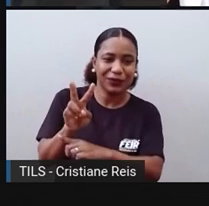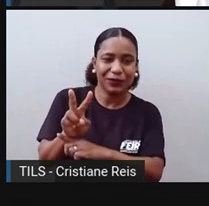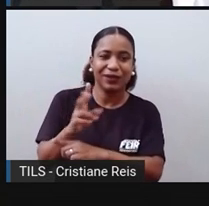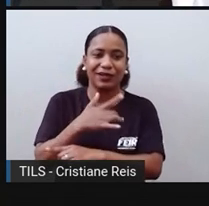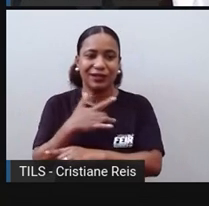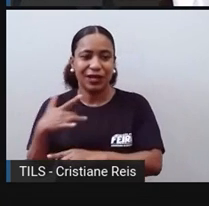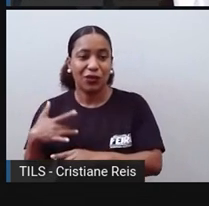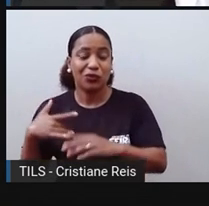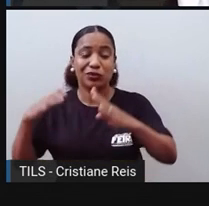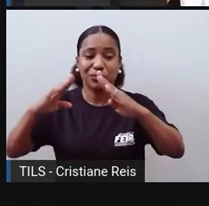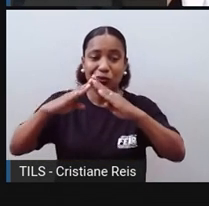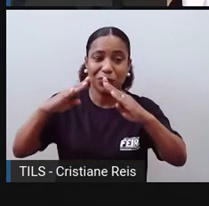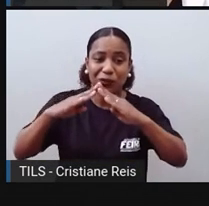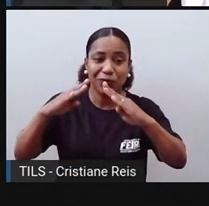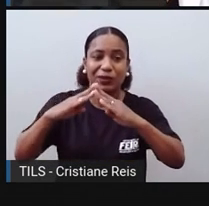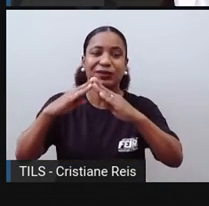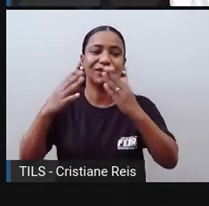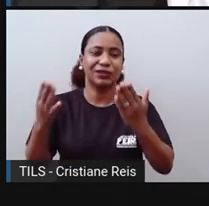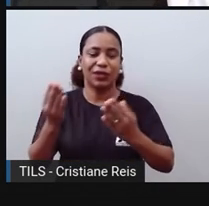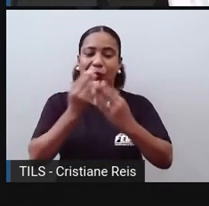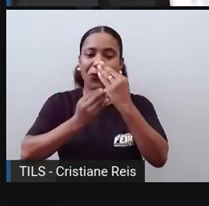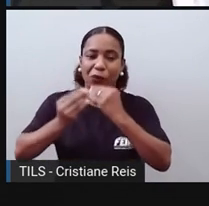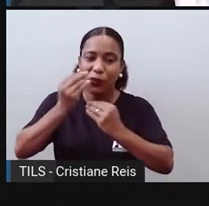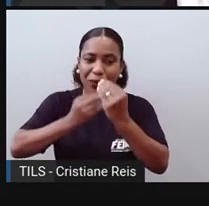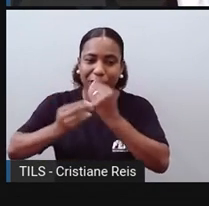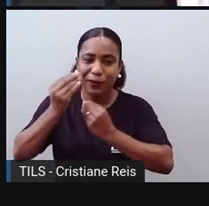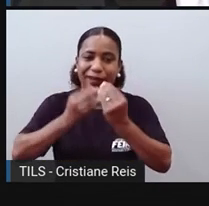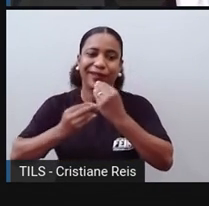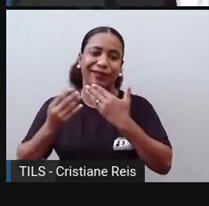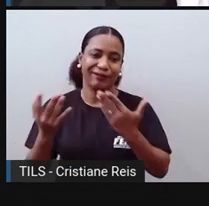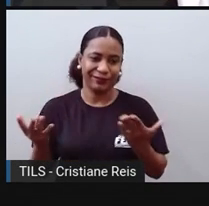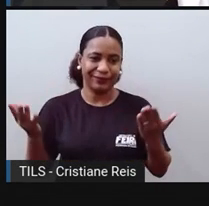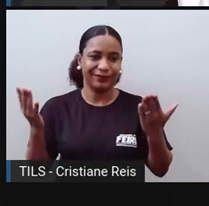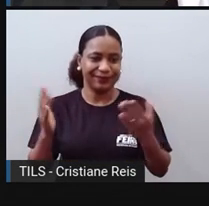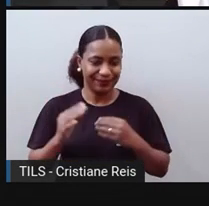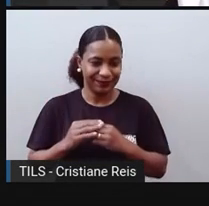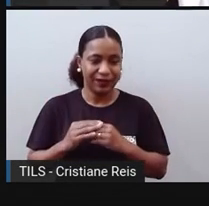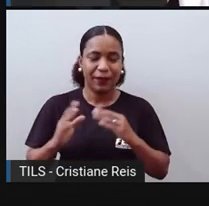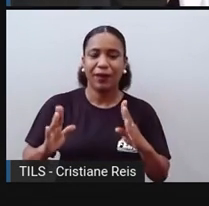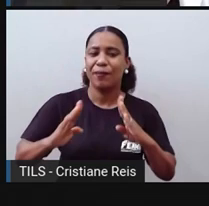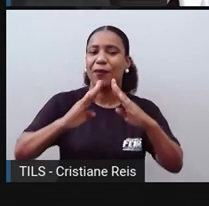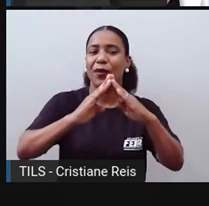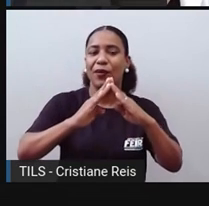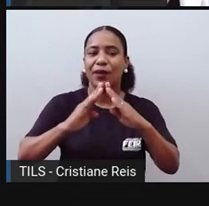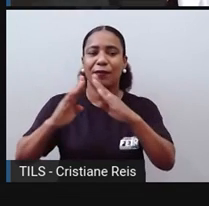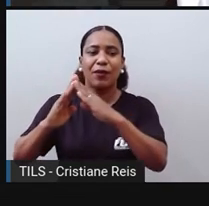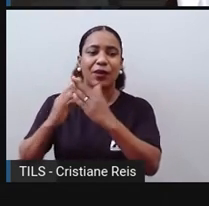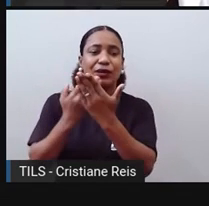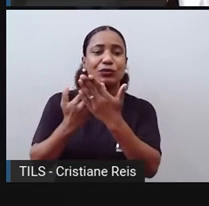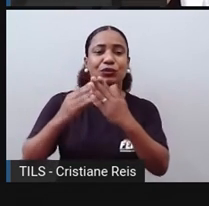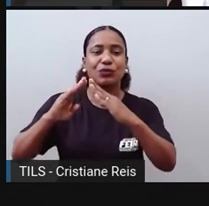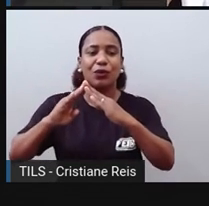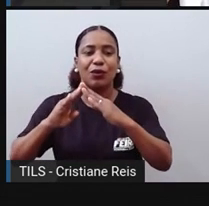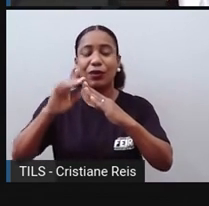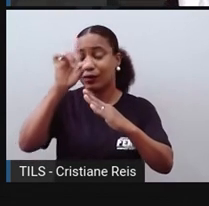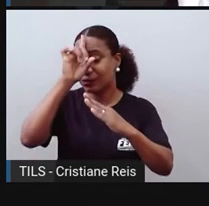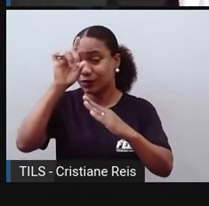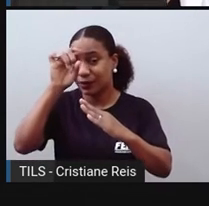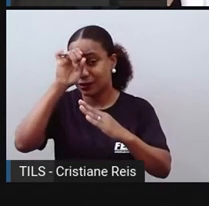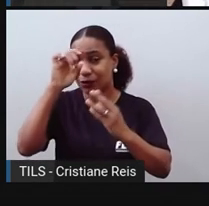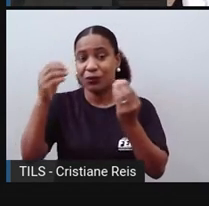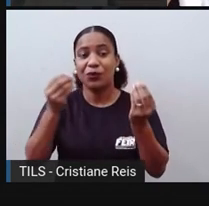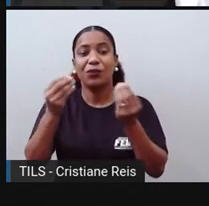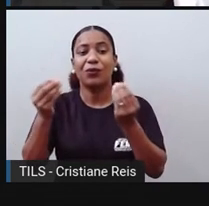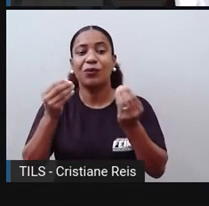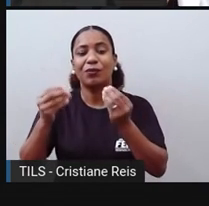é elas vão morar, se vão poder se alimentar, qual é o tipo, né, de moradia, tipo de escola, tipo de hospital, tipo